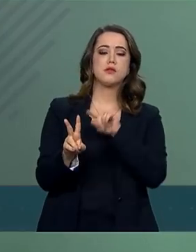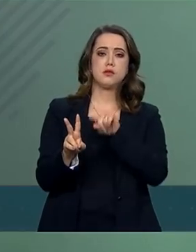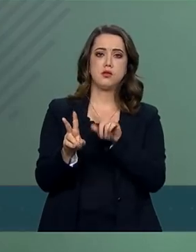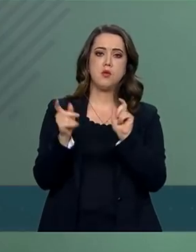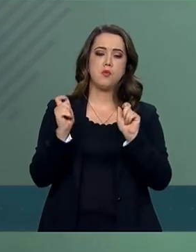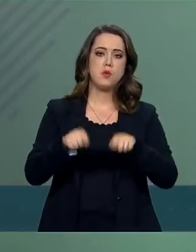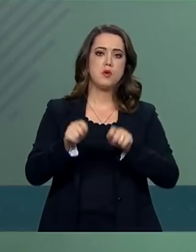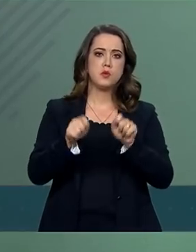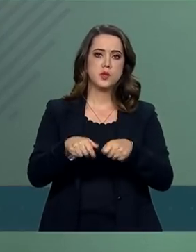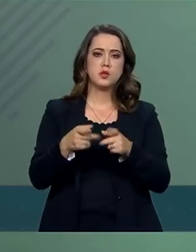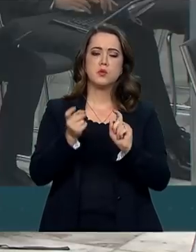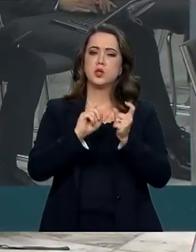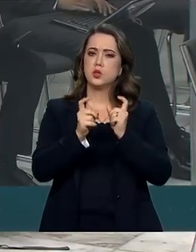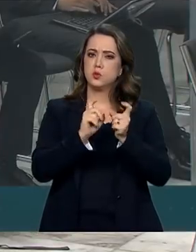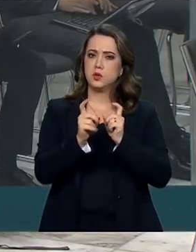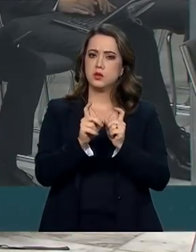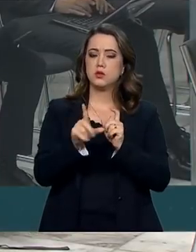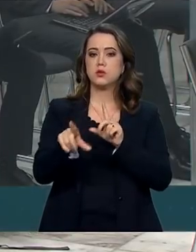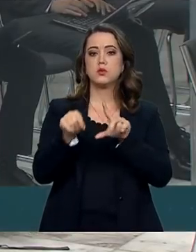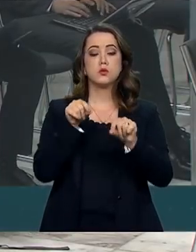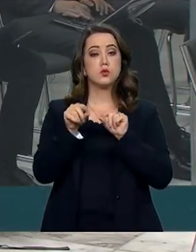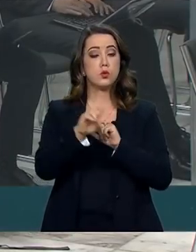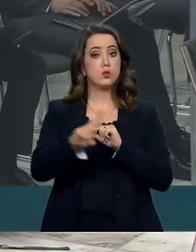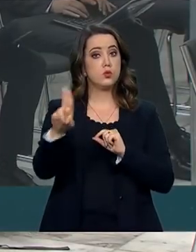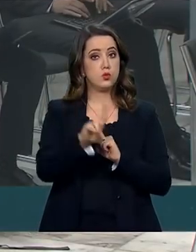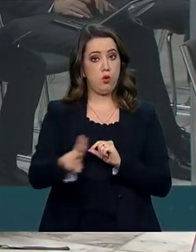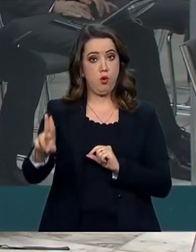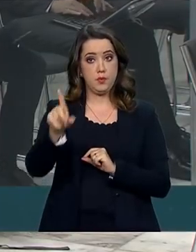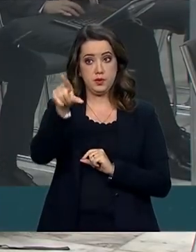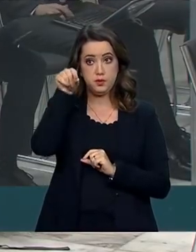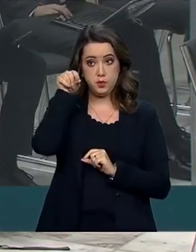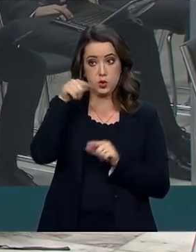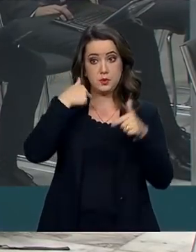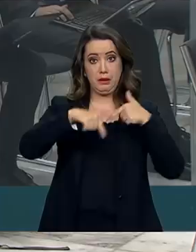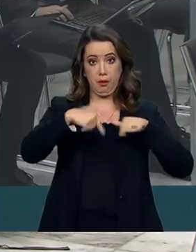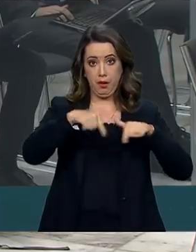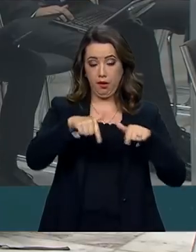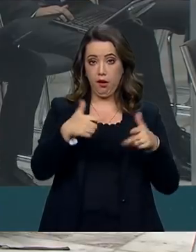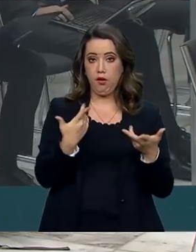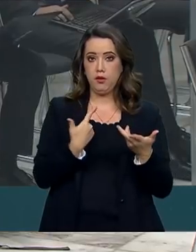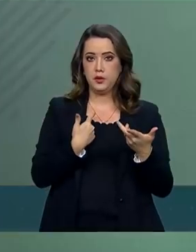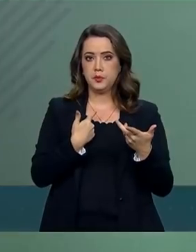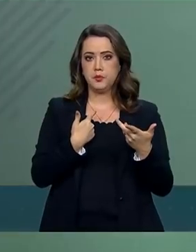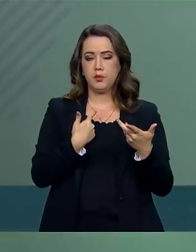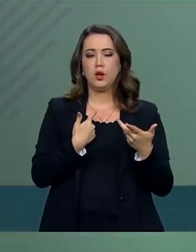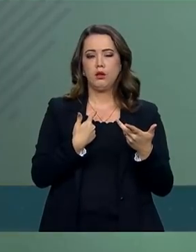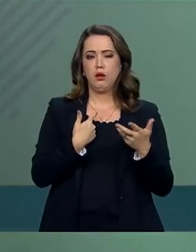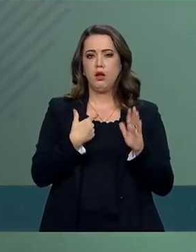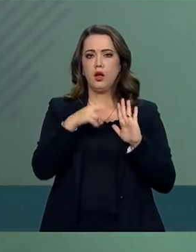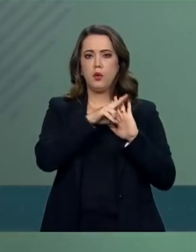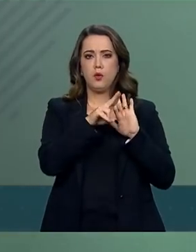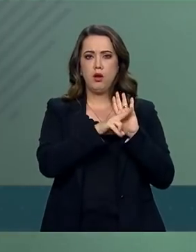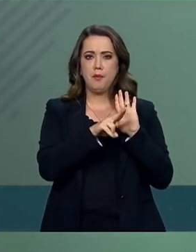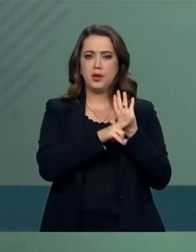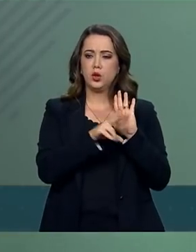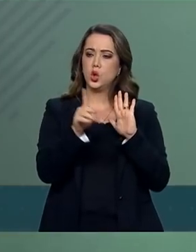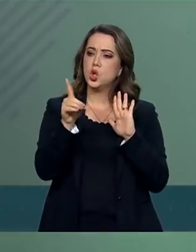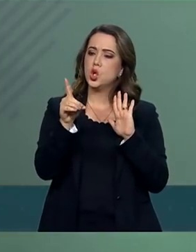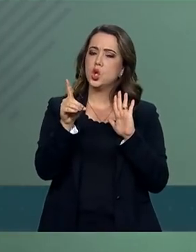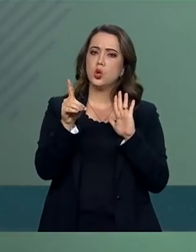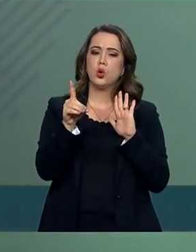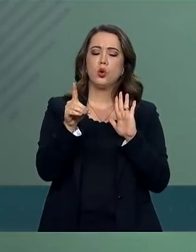permite coordenação das nomeações, regulamenta o double check, entre outros